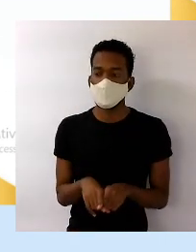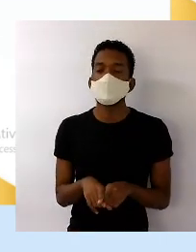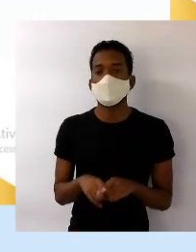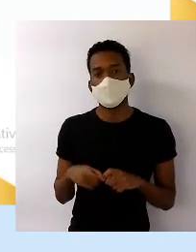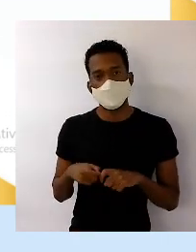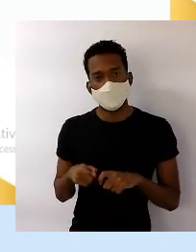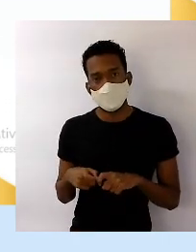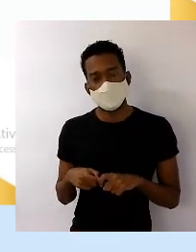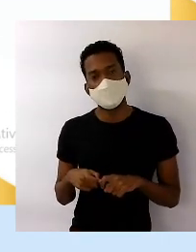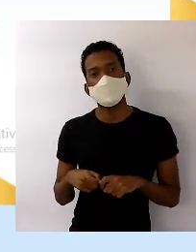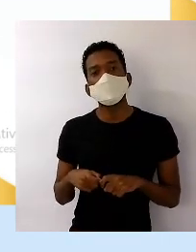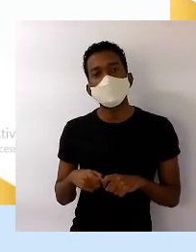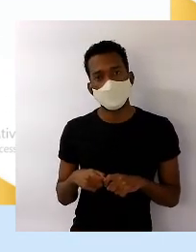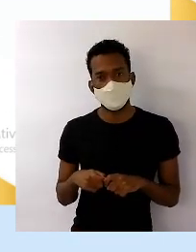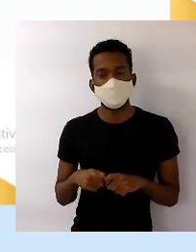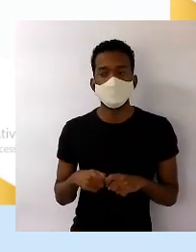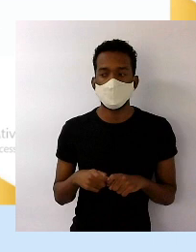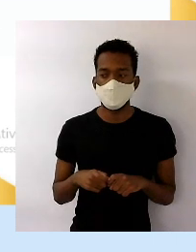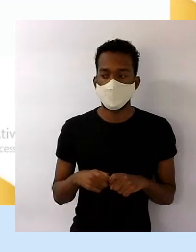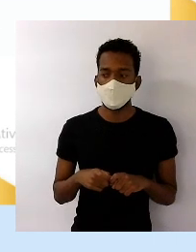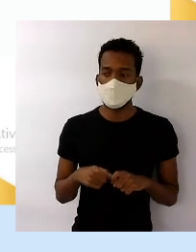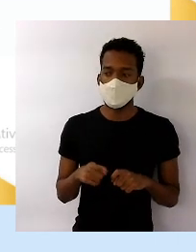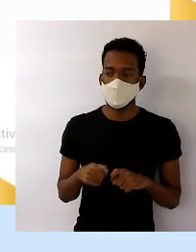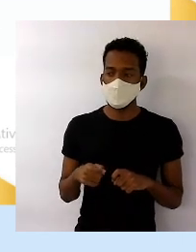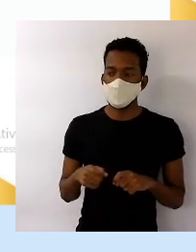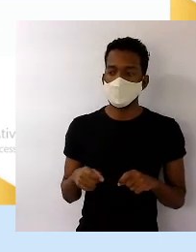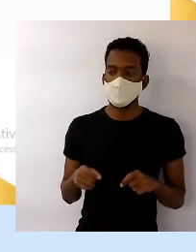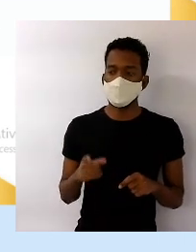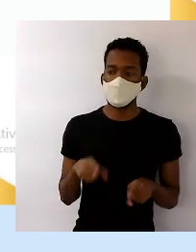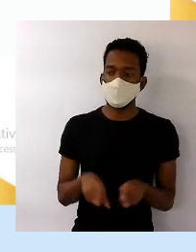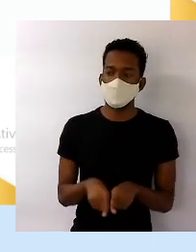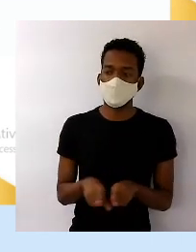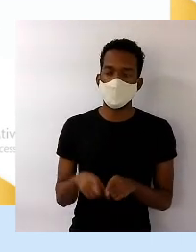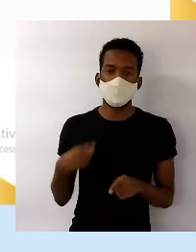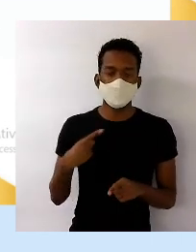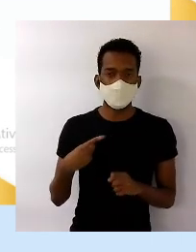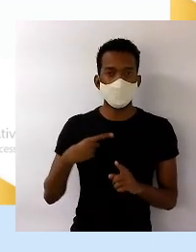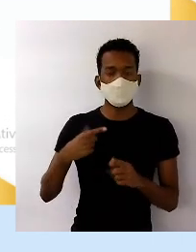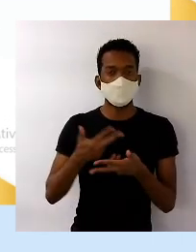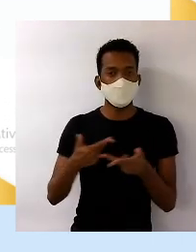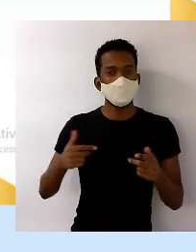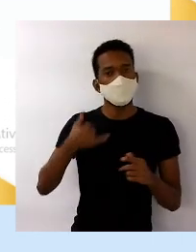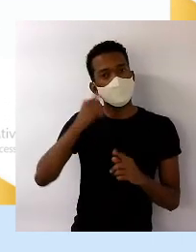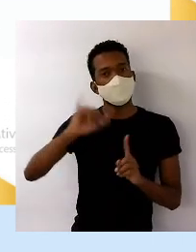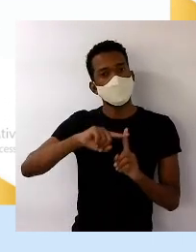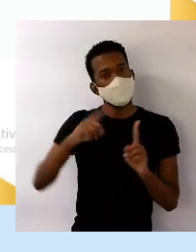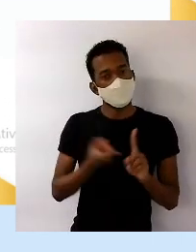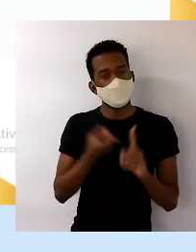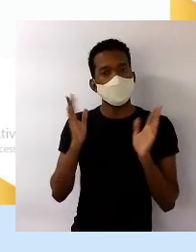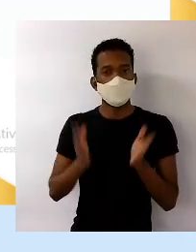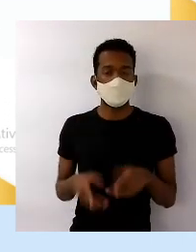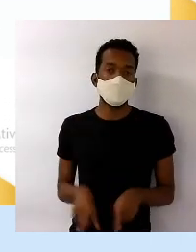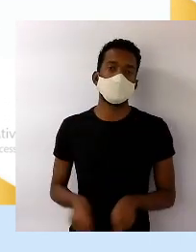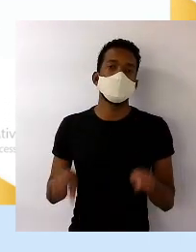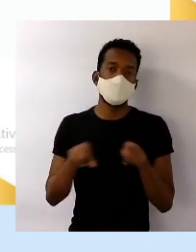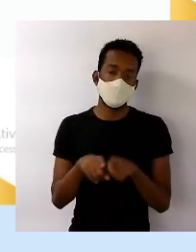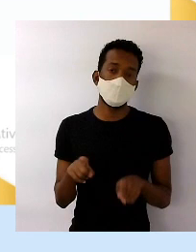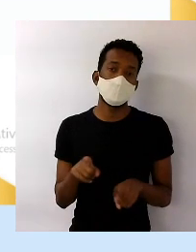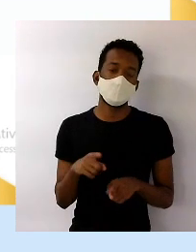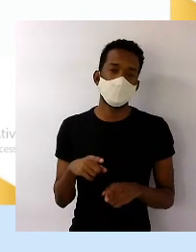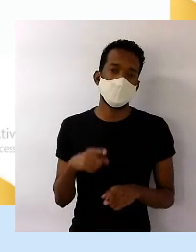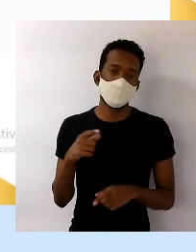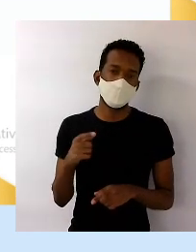anticonceptivos que as mulheres passaram a ter. a mulher no mercado de trabalho